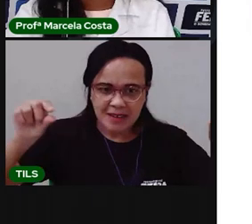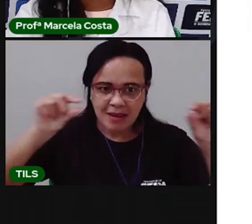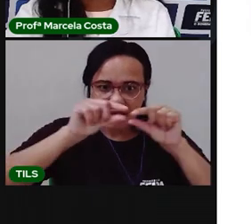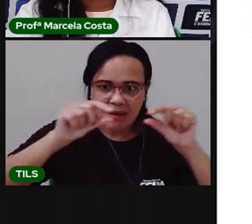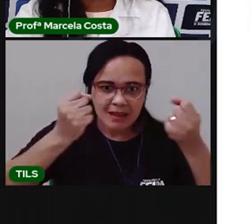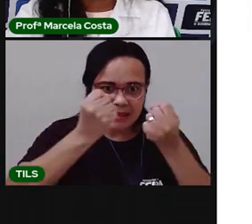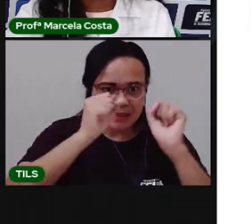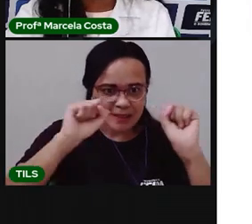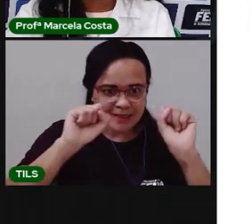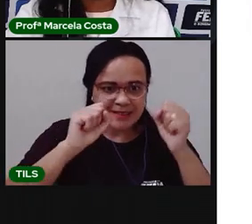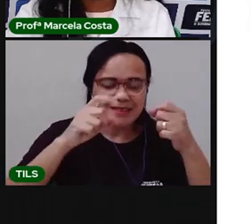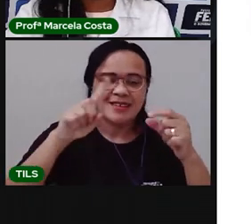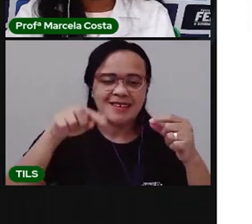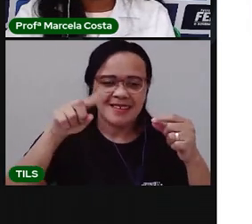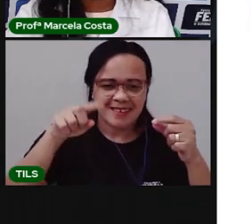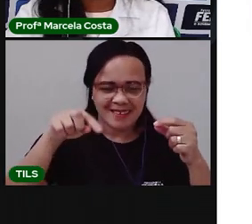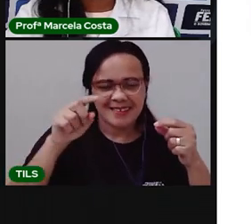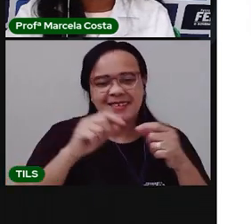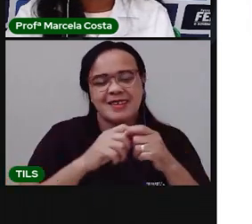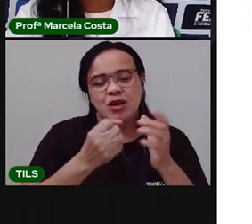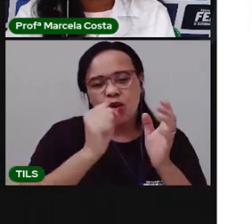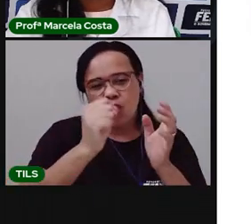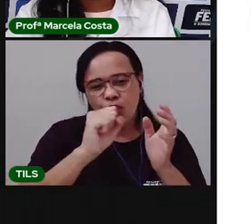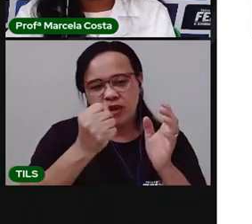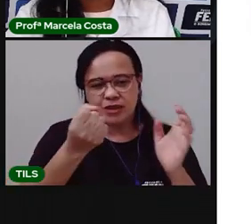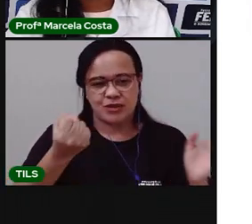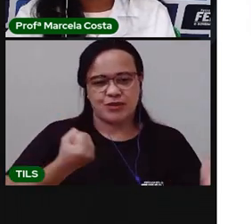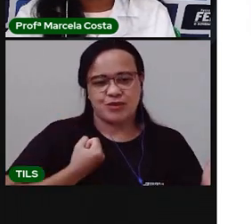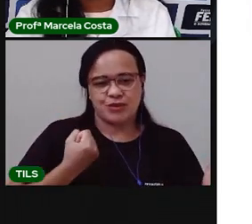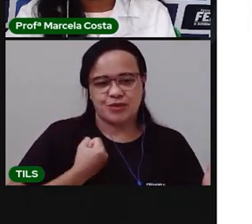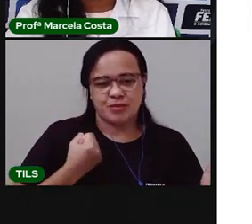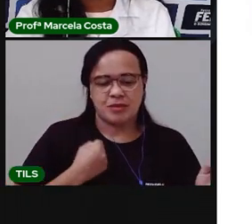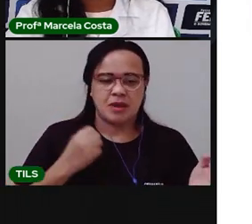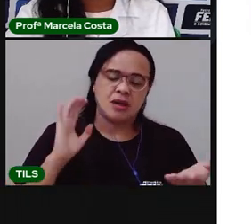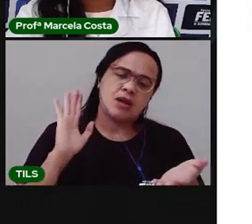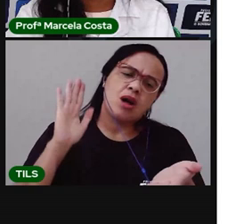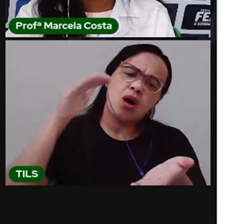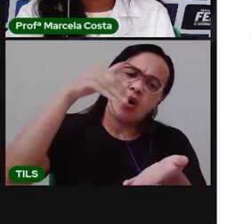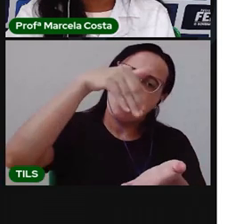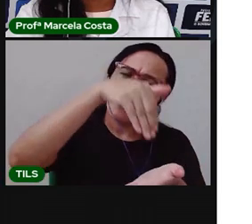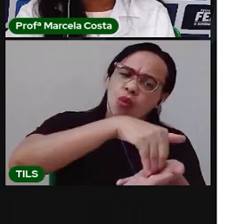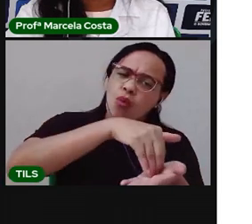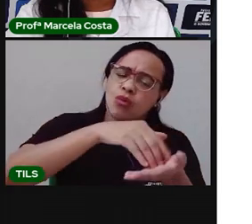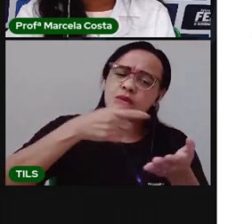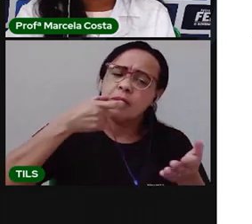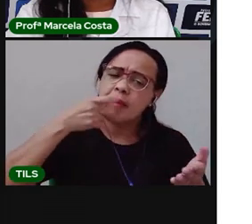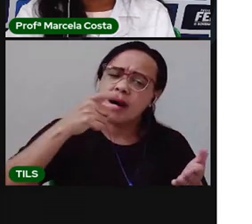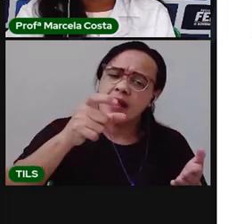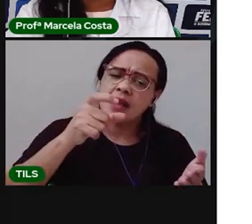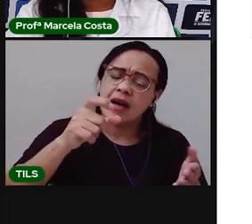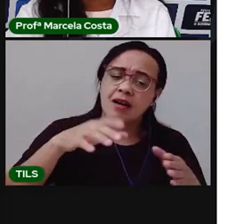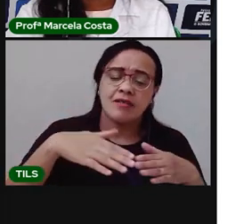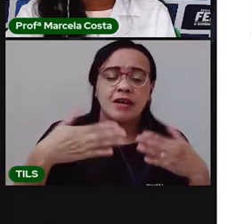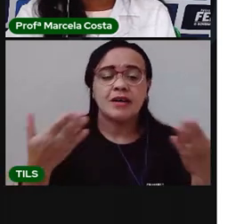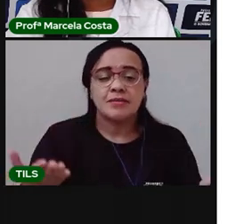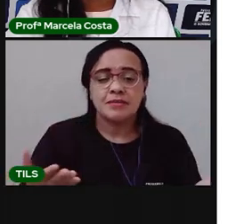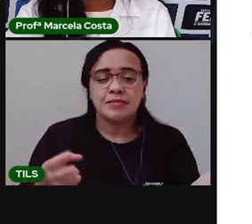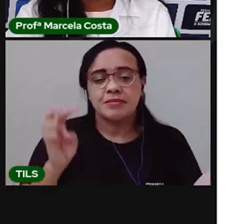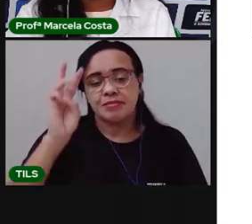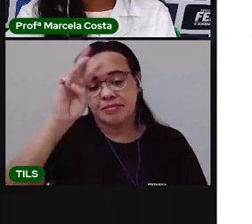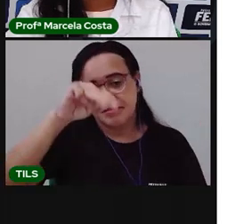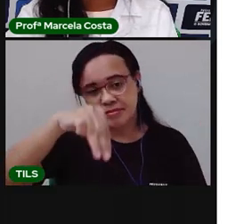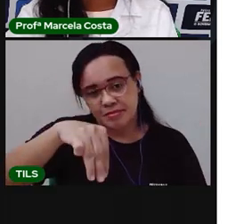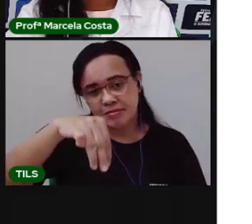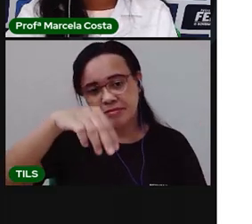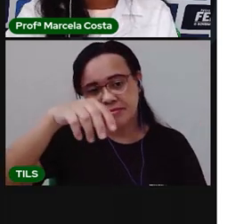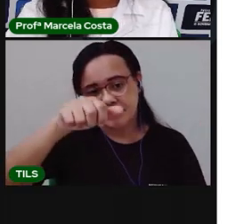Vamos colocar ela aqui, o número oito aqui. E a última palavra dessa coluna, ma-ria.